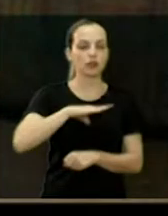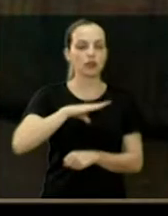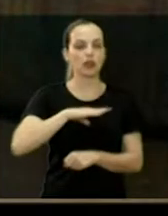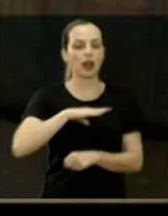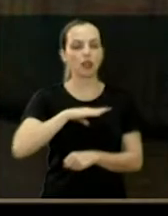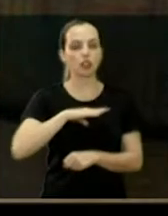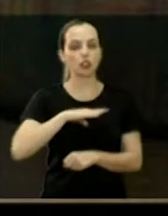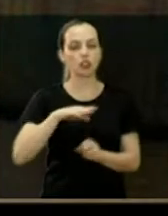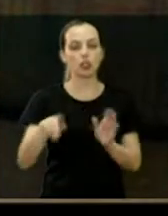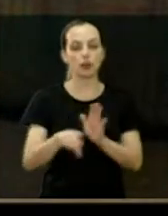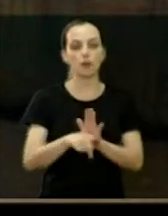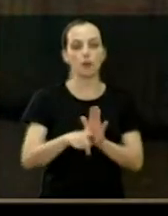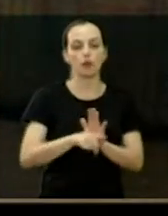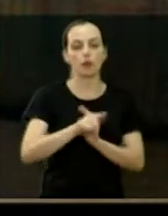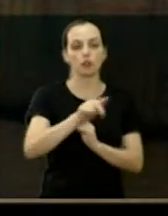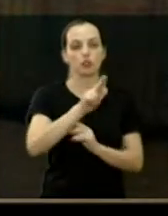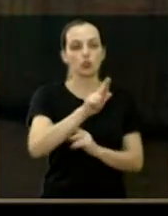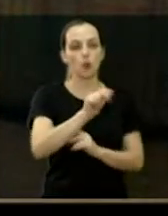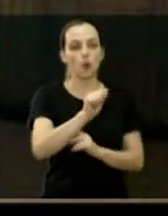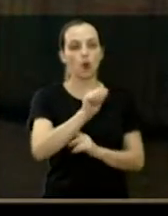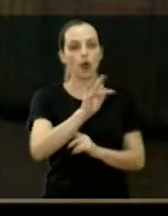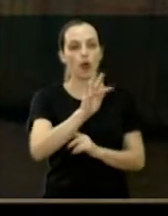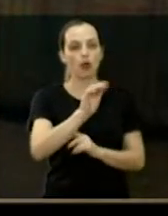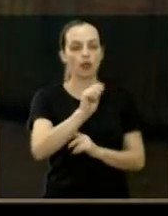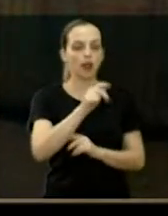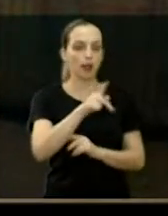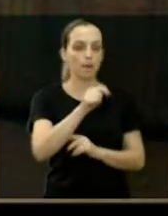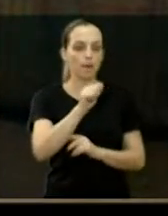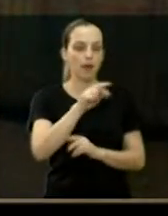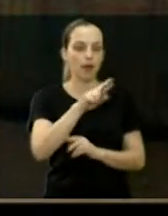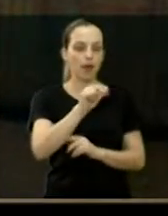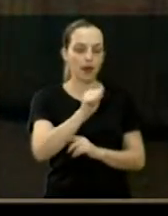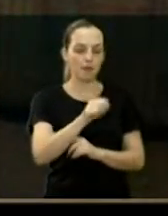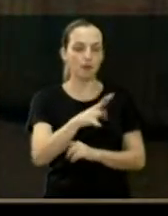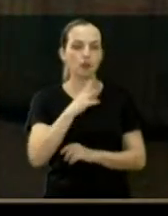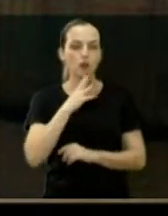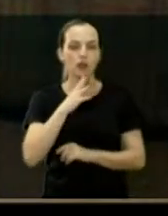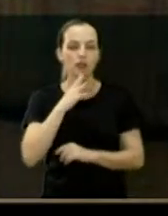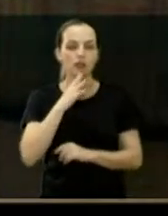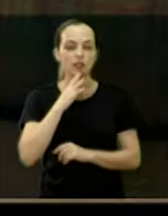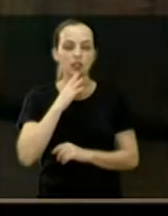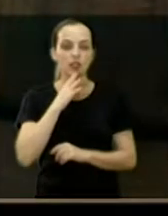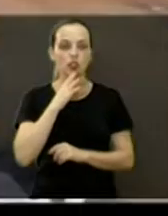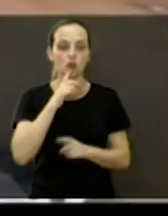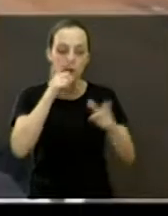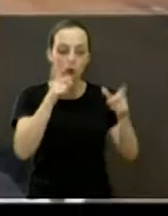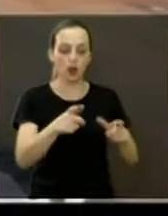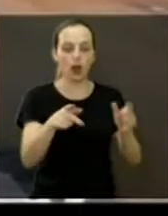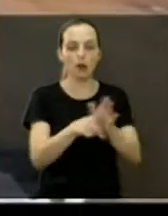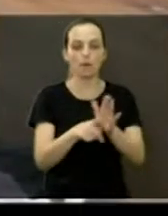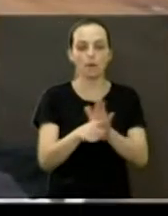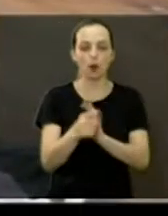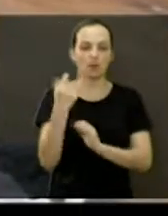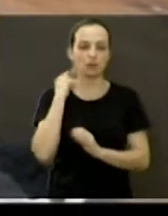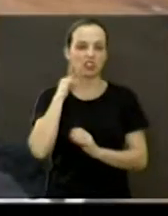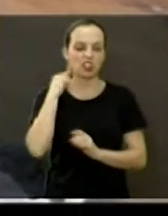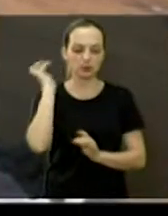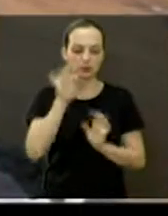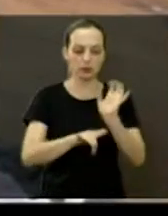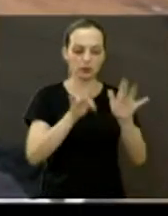16 quilômetros de Guatapará, conhecido como Aterro Sanitário. Tem algumas fotos aí do local?